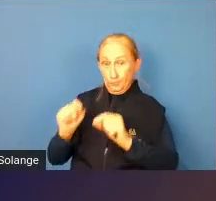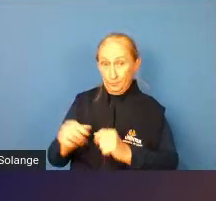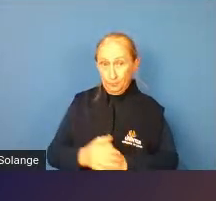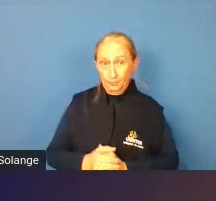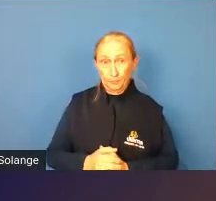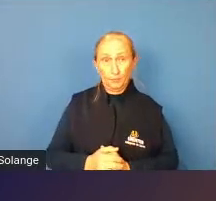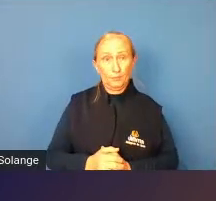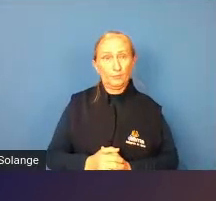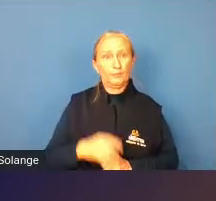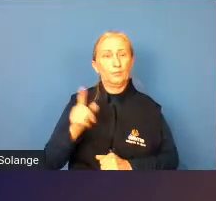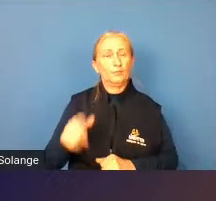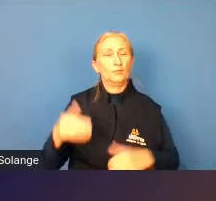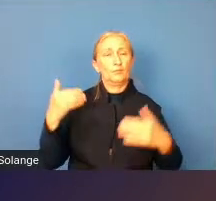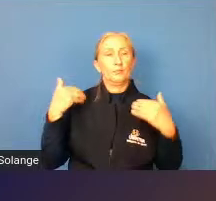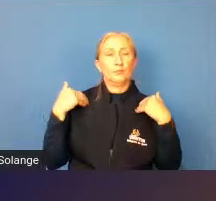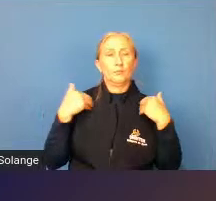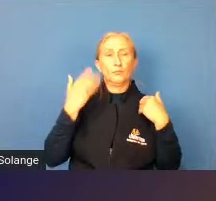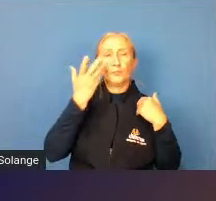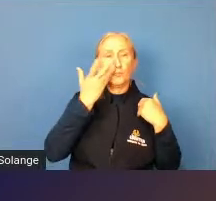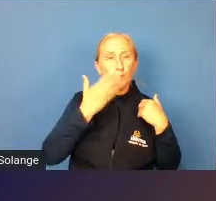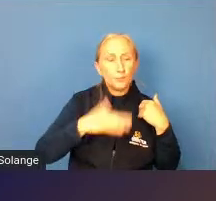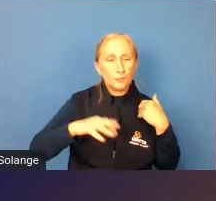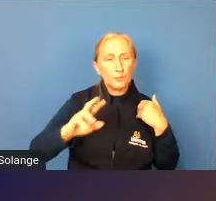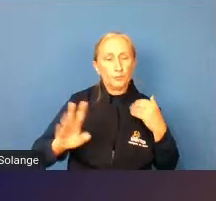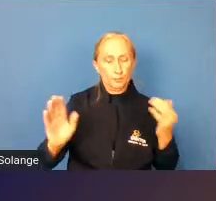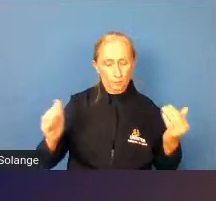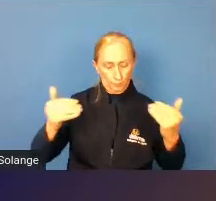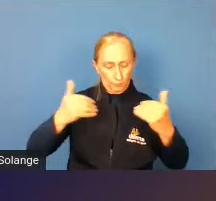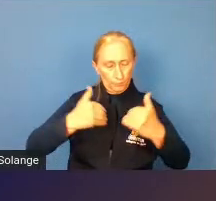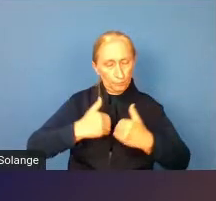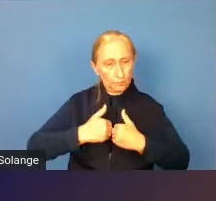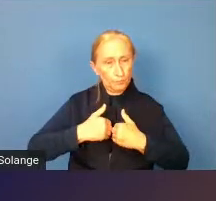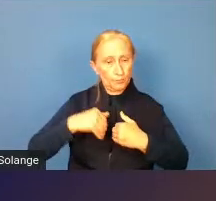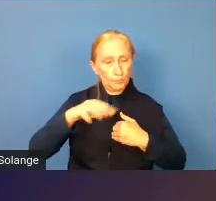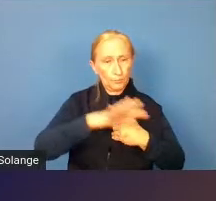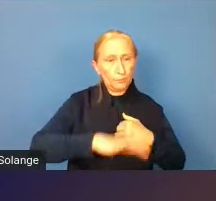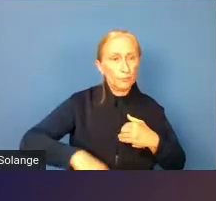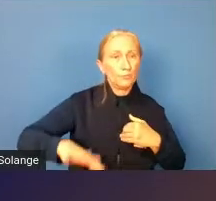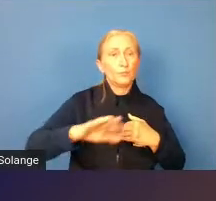então a educação física e crianças com transtorno de espectro autista é um cenário